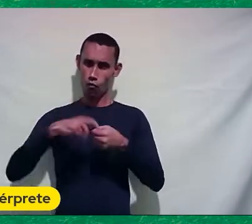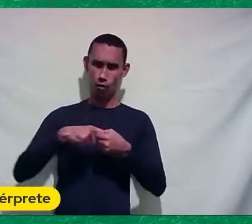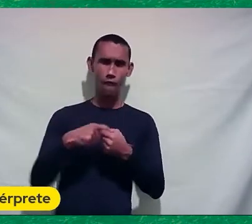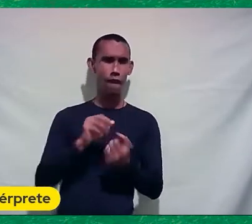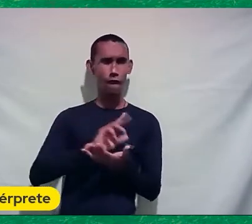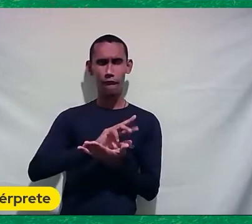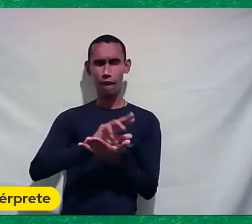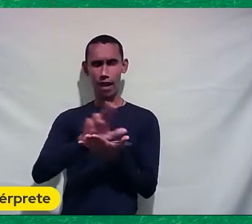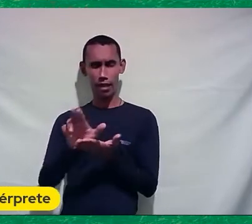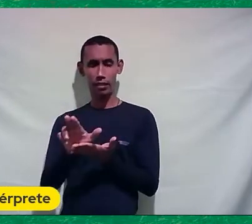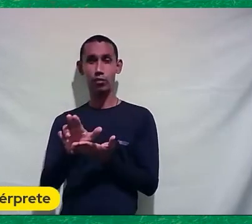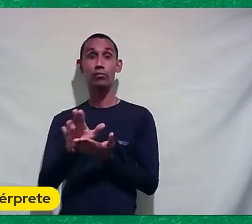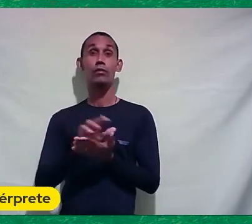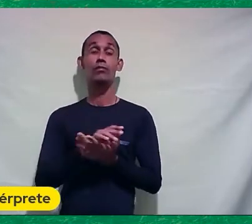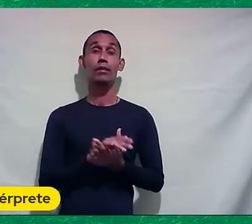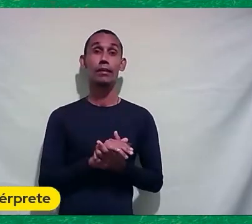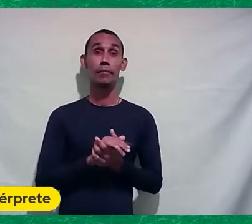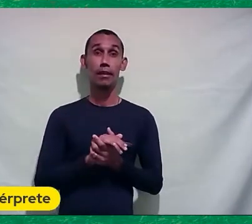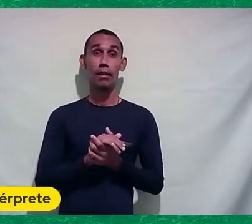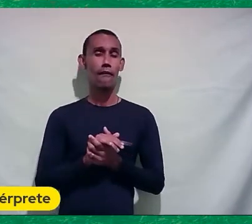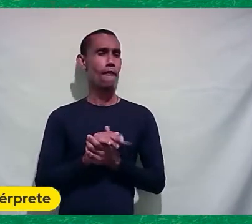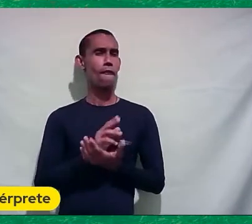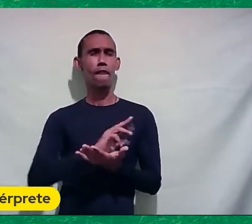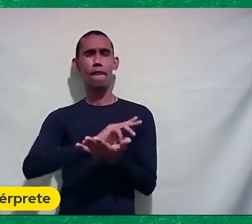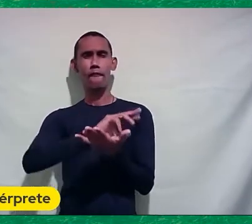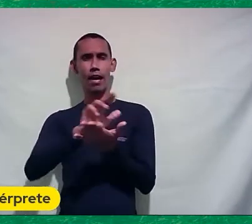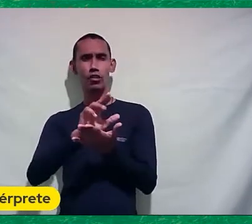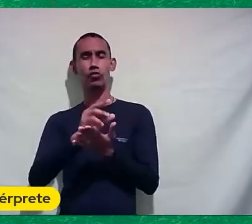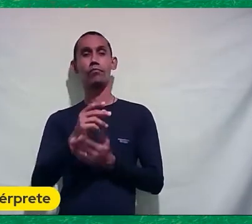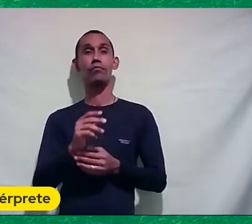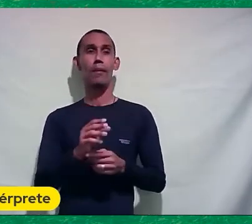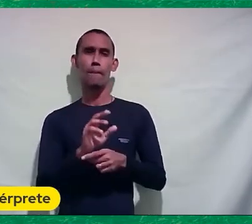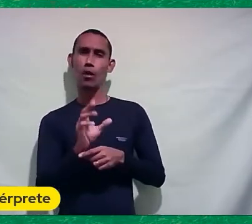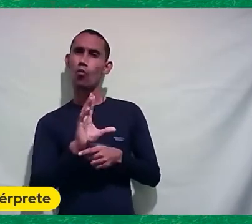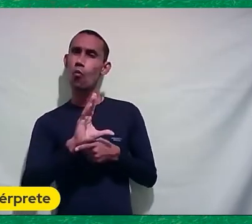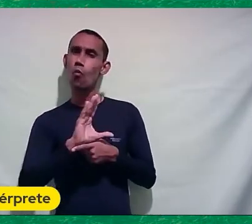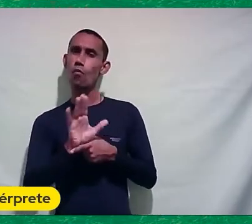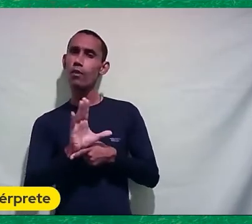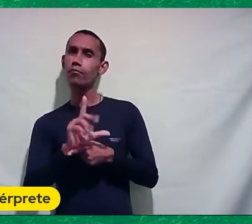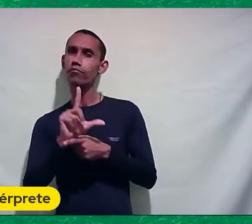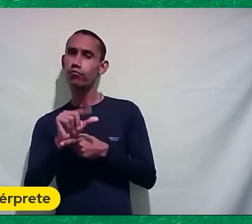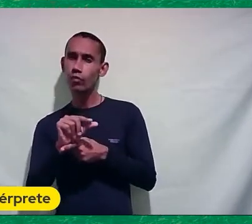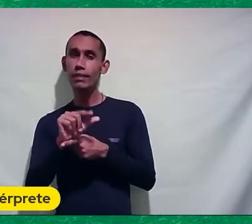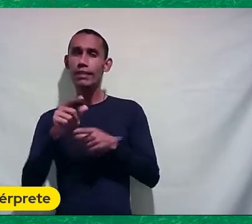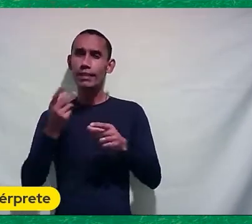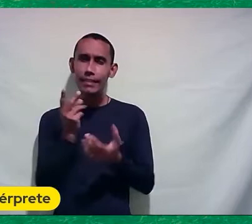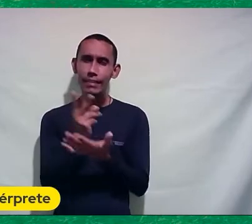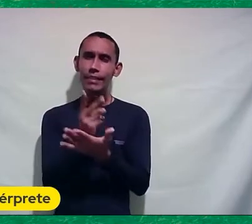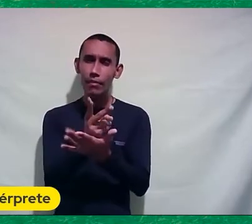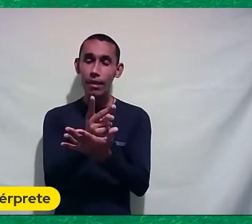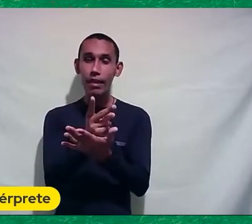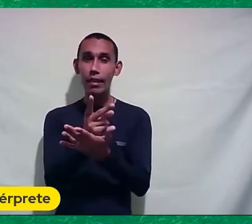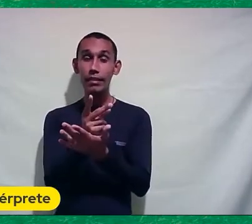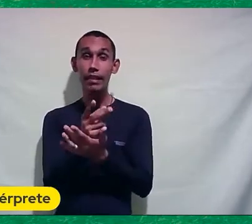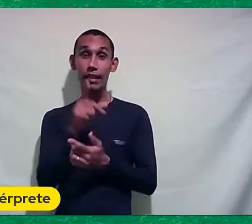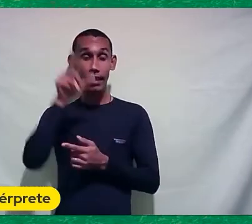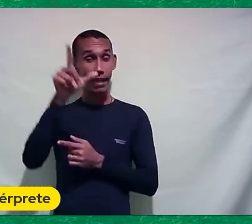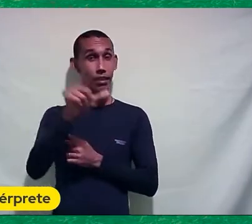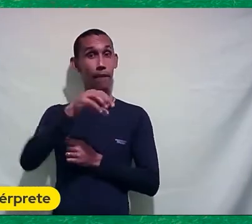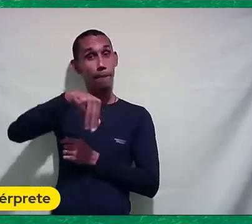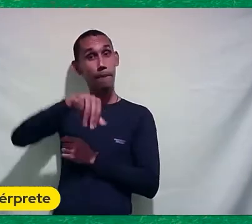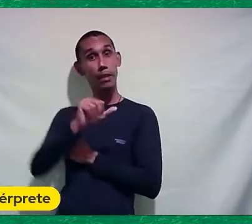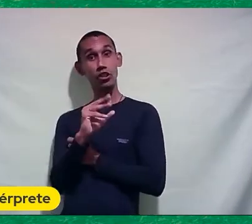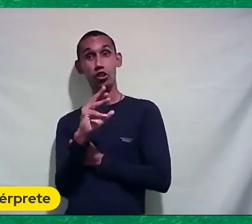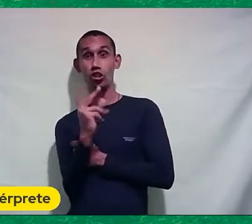vezes Ele fez com o Zico Uns interprogramas Aqueles programas pequenos Que passam entre um programa E outro Para a TV Nos anos